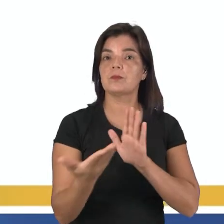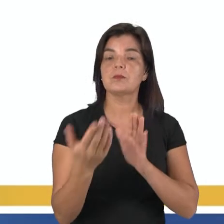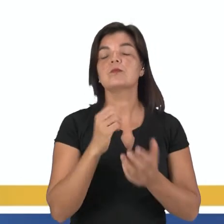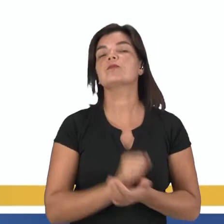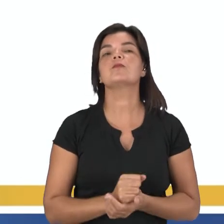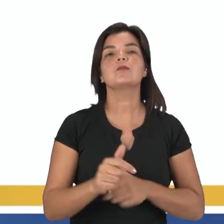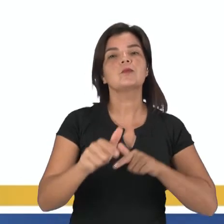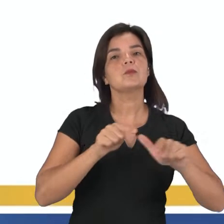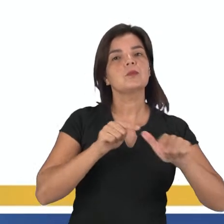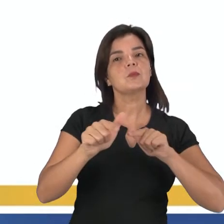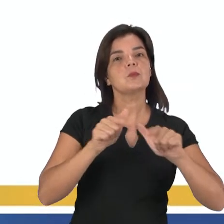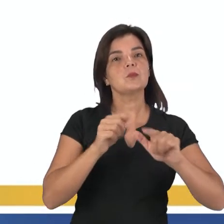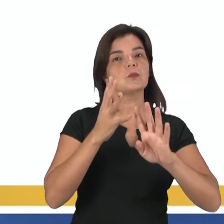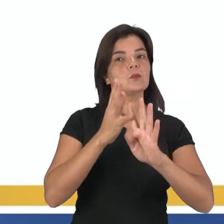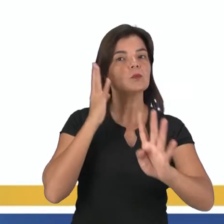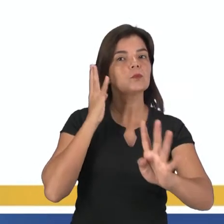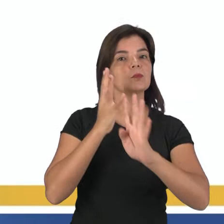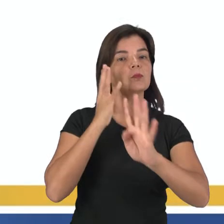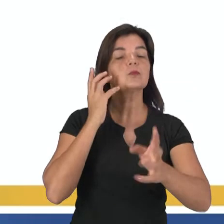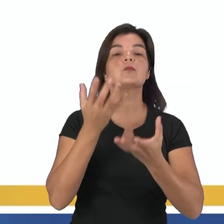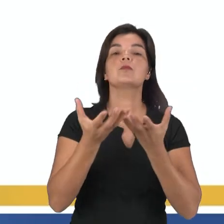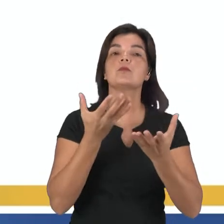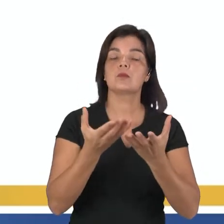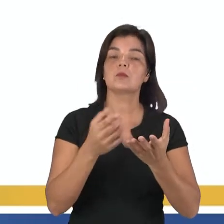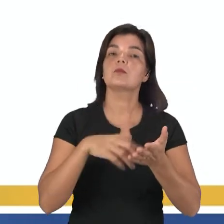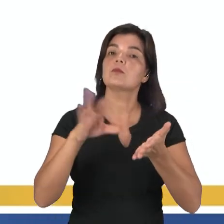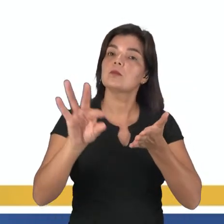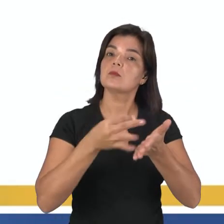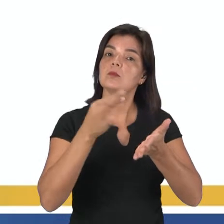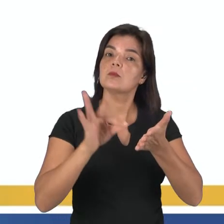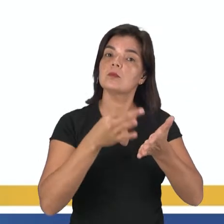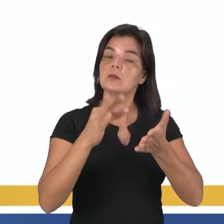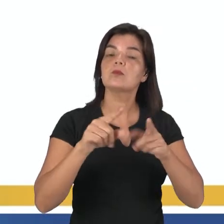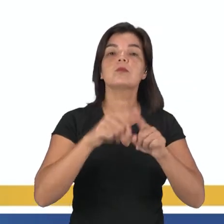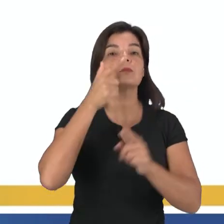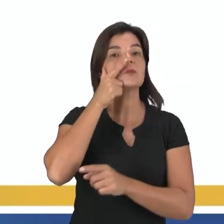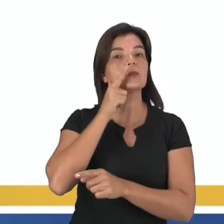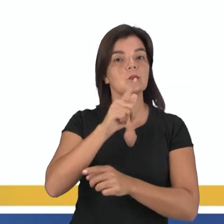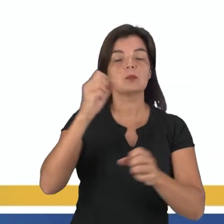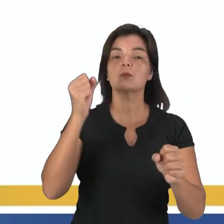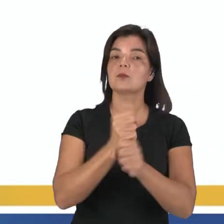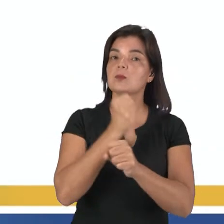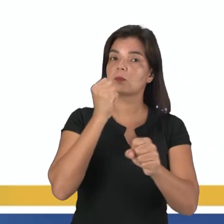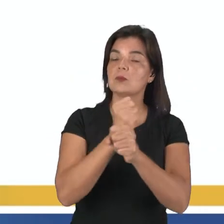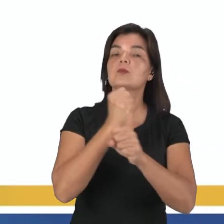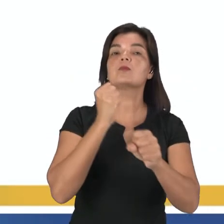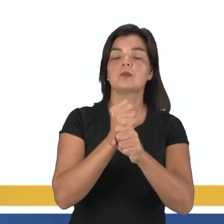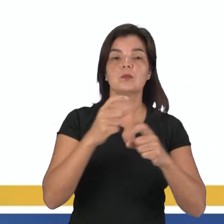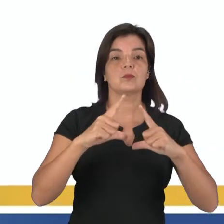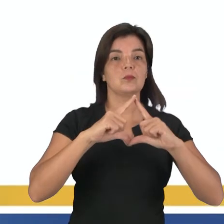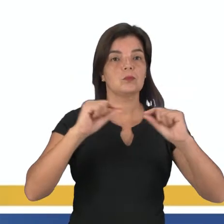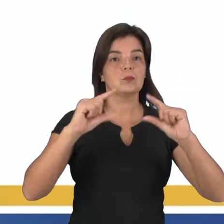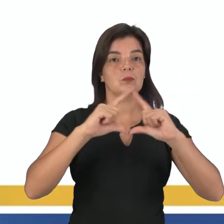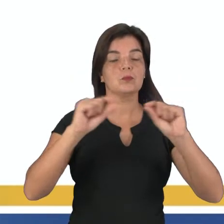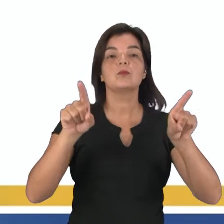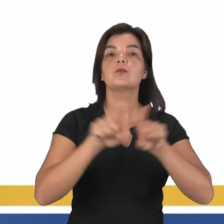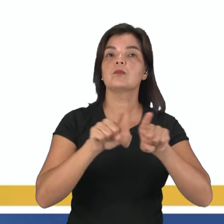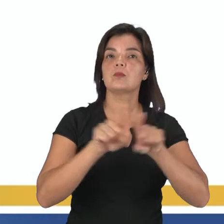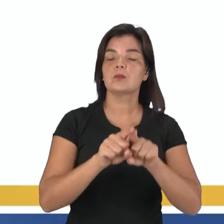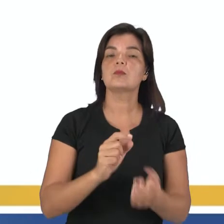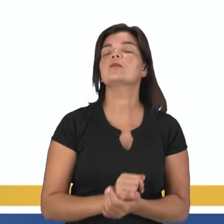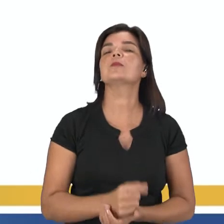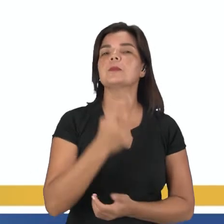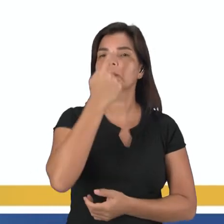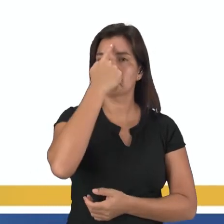trabalhadores numa fila buscando se cadastrar para a construção de Brasília. Uma foto de